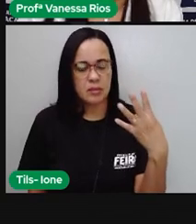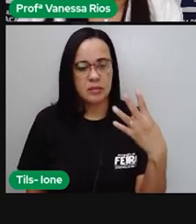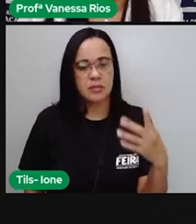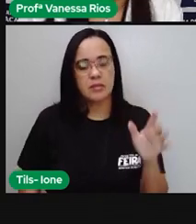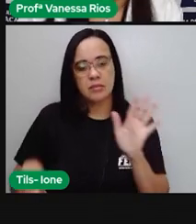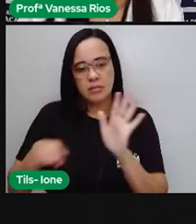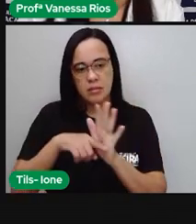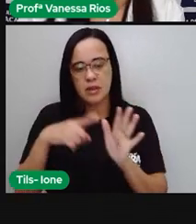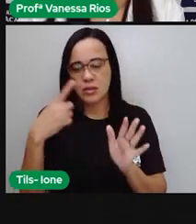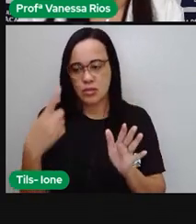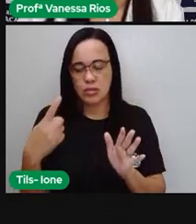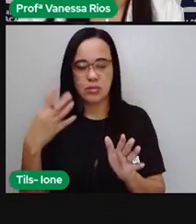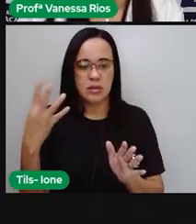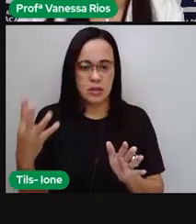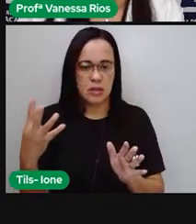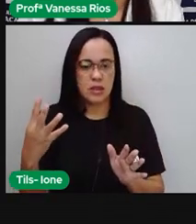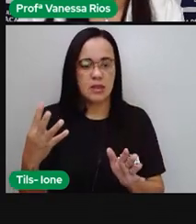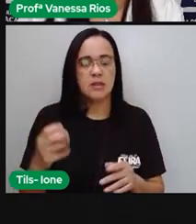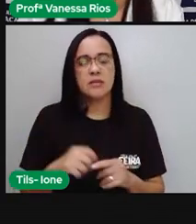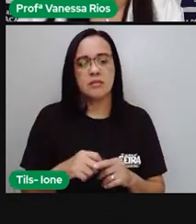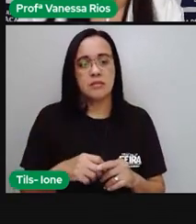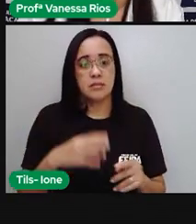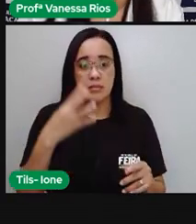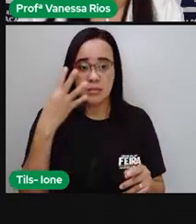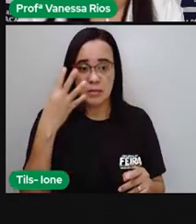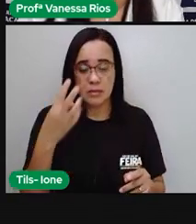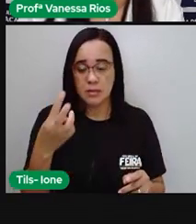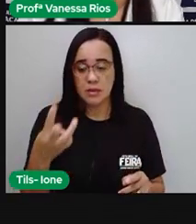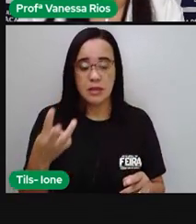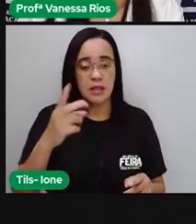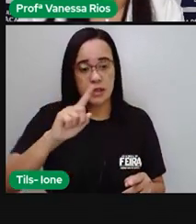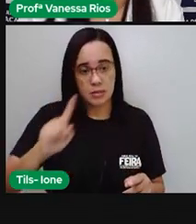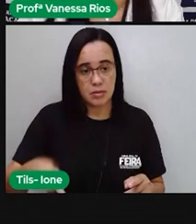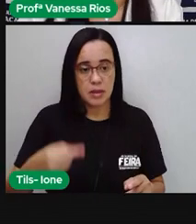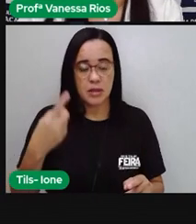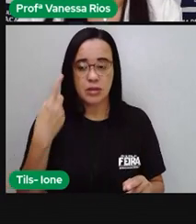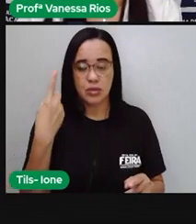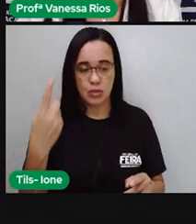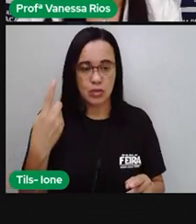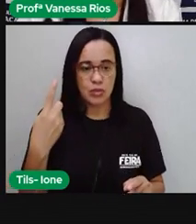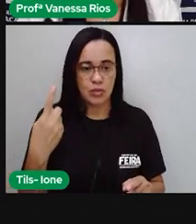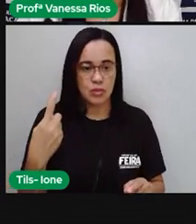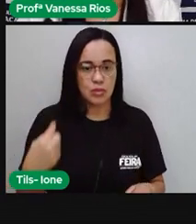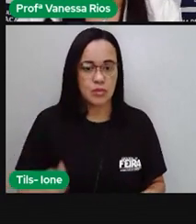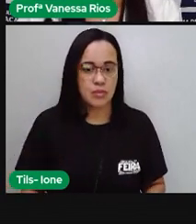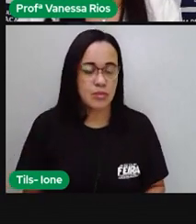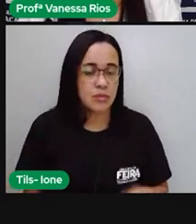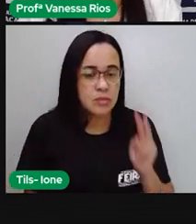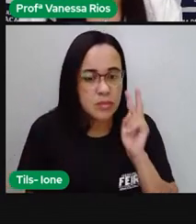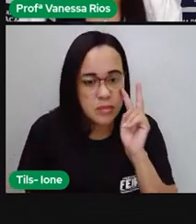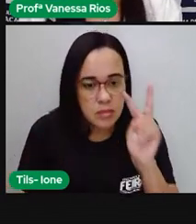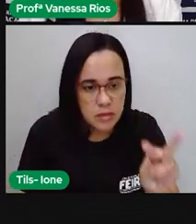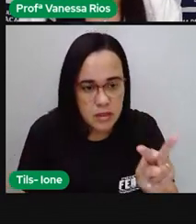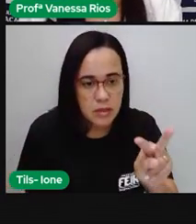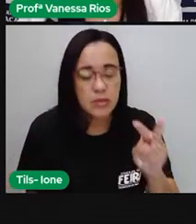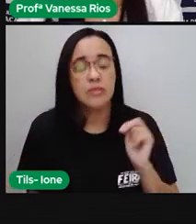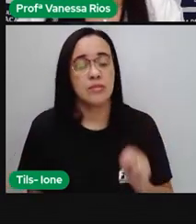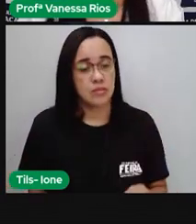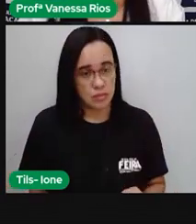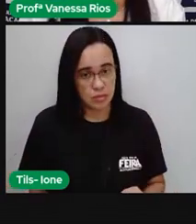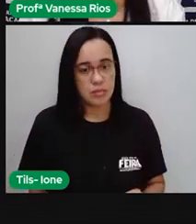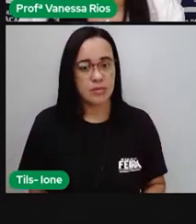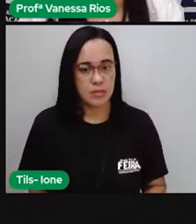passa a vírgula. 3 menos 2,1. 3 menos 2,1. Então, eu já tenho a minha resposta. 11,3.